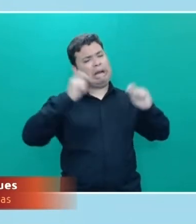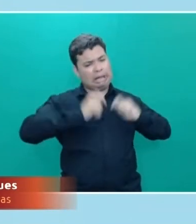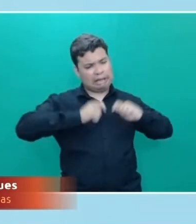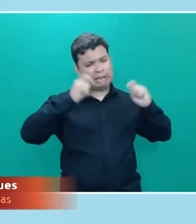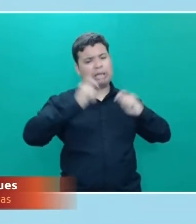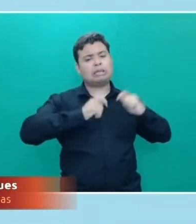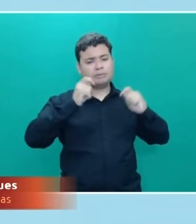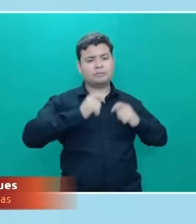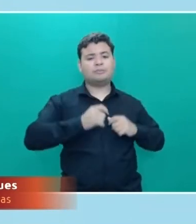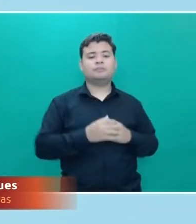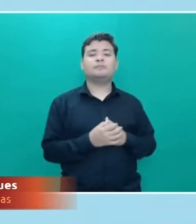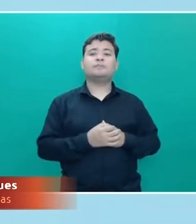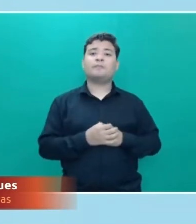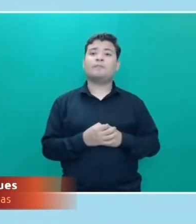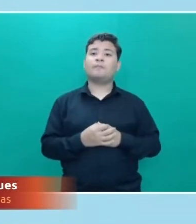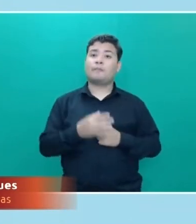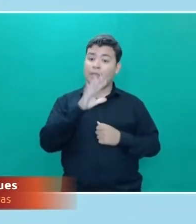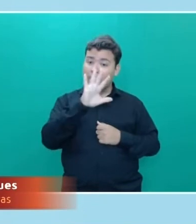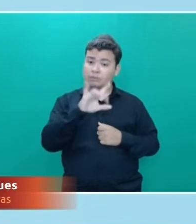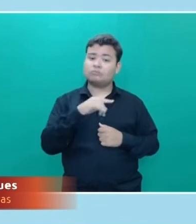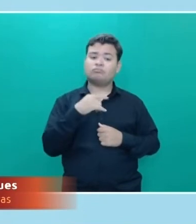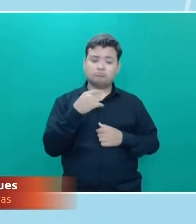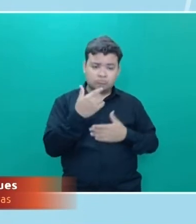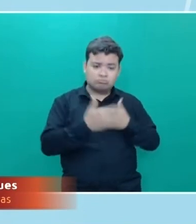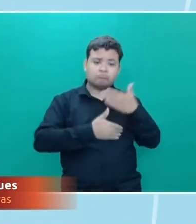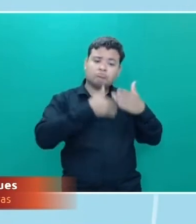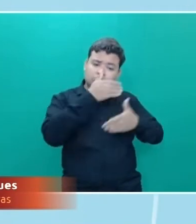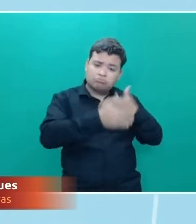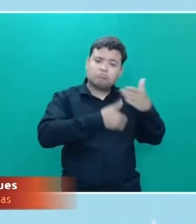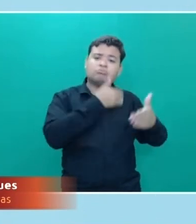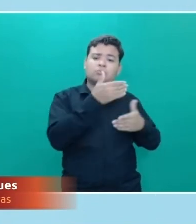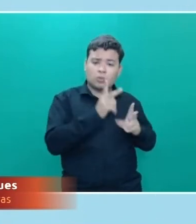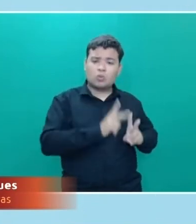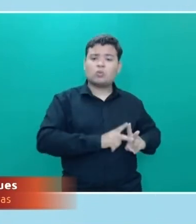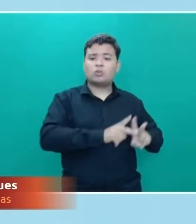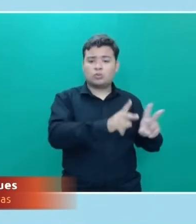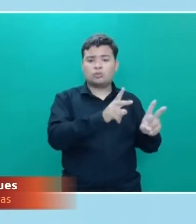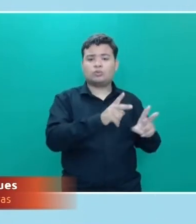mecanismo, mas estamos indo, estamos andando